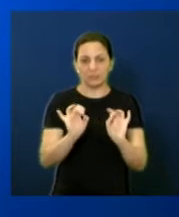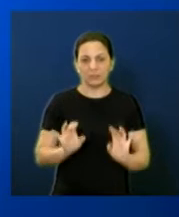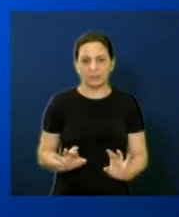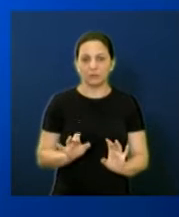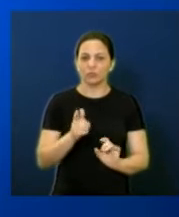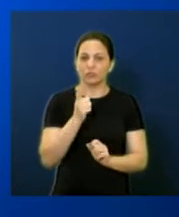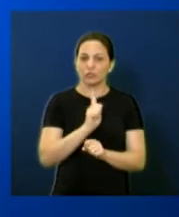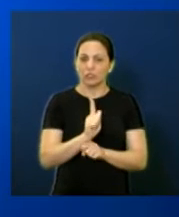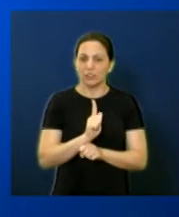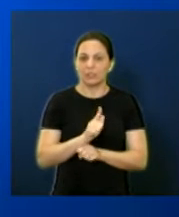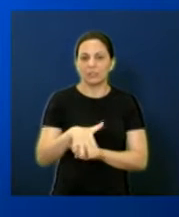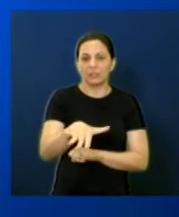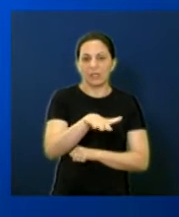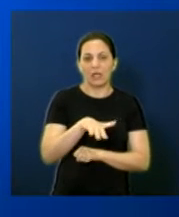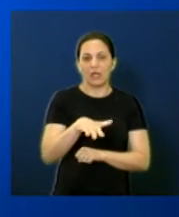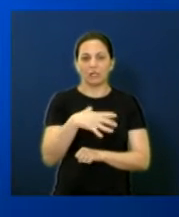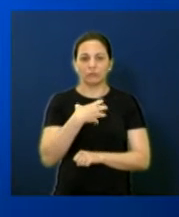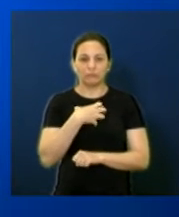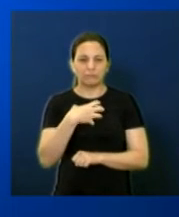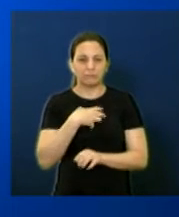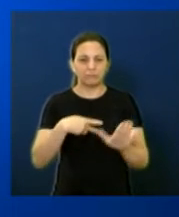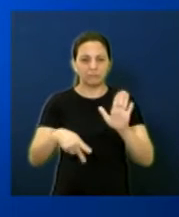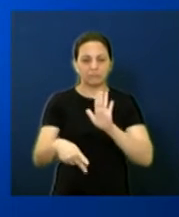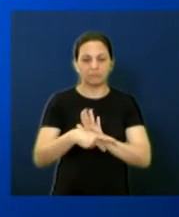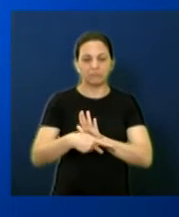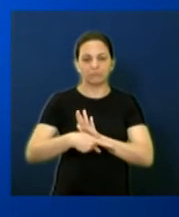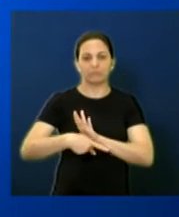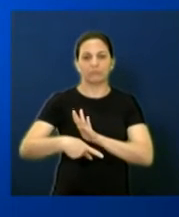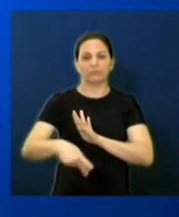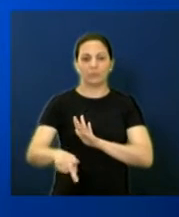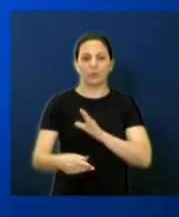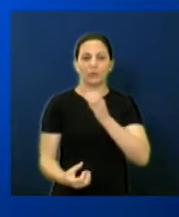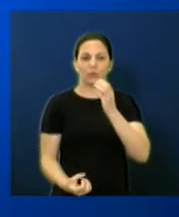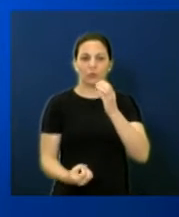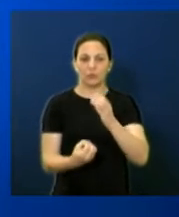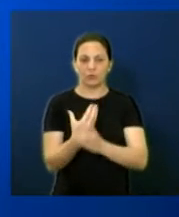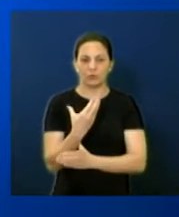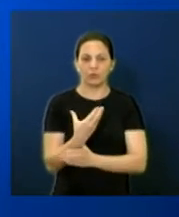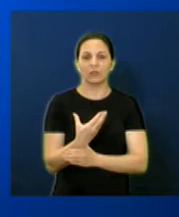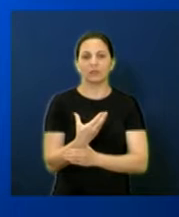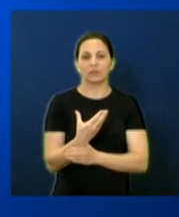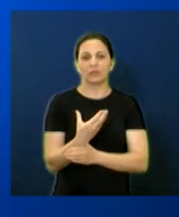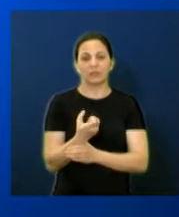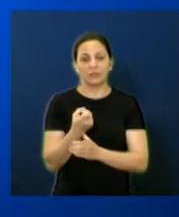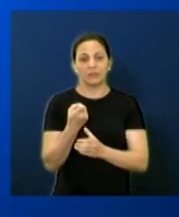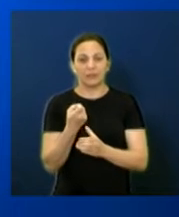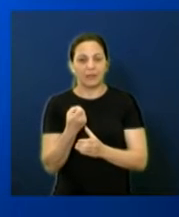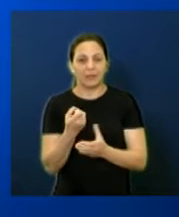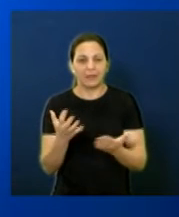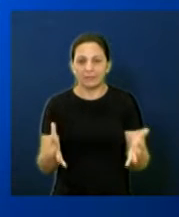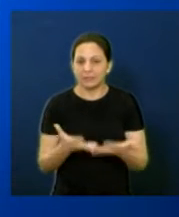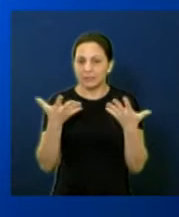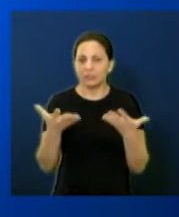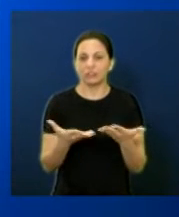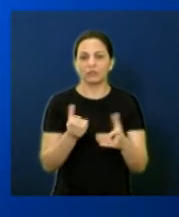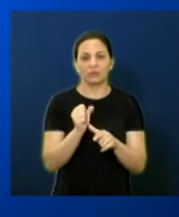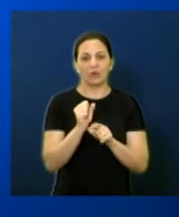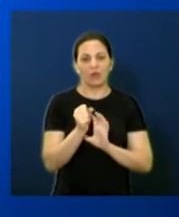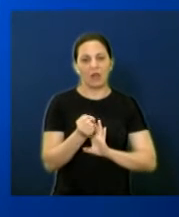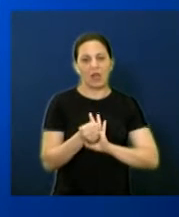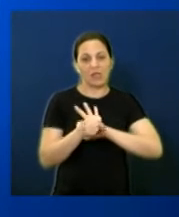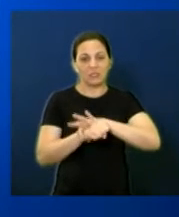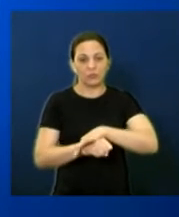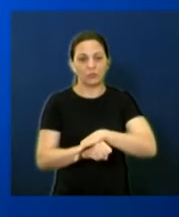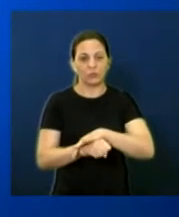do setor como uma forma de instituição e criação dos incentivos para a garantia da